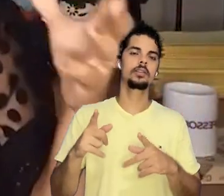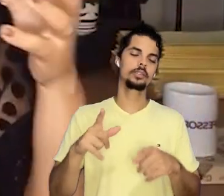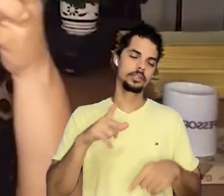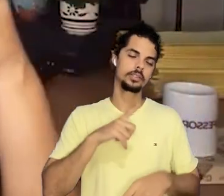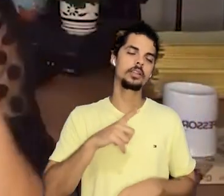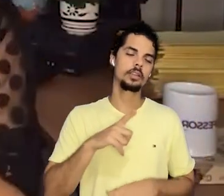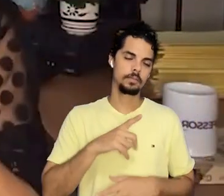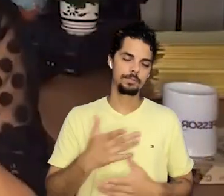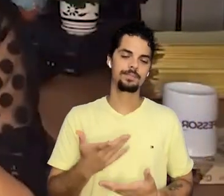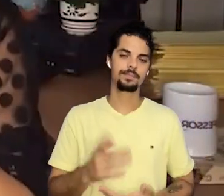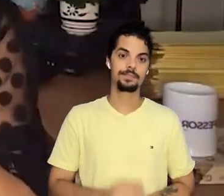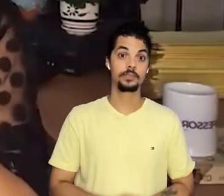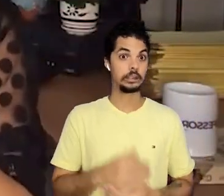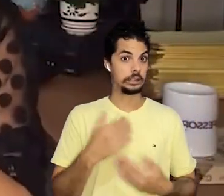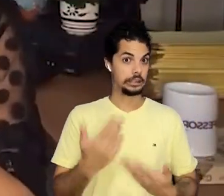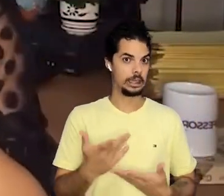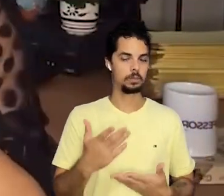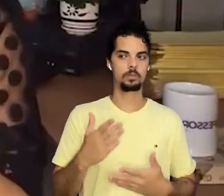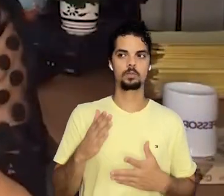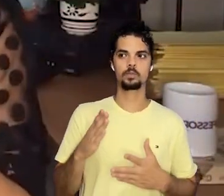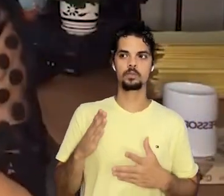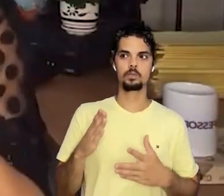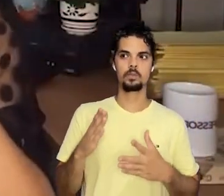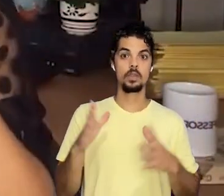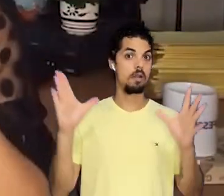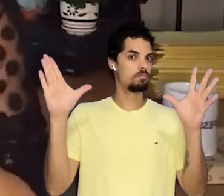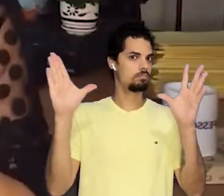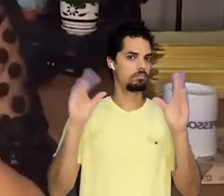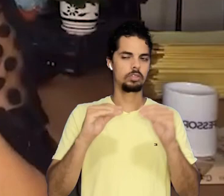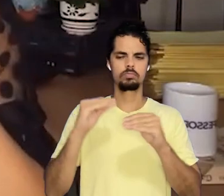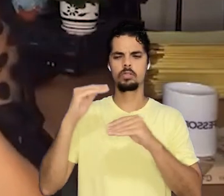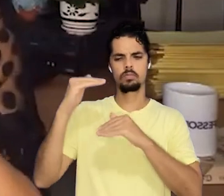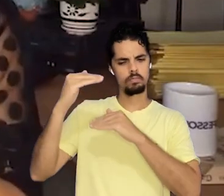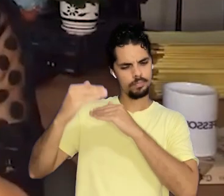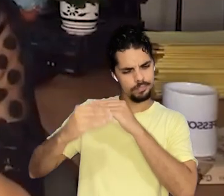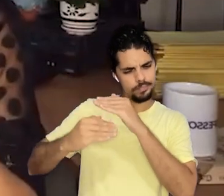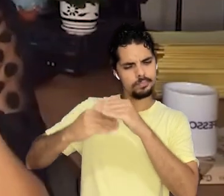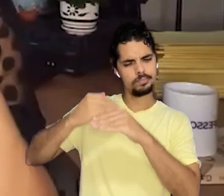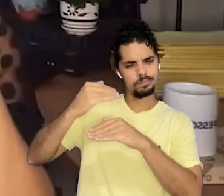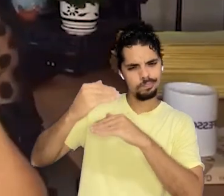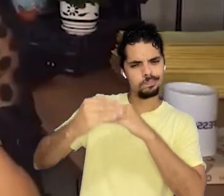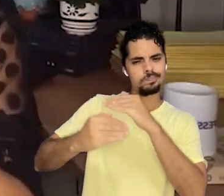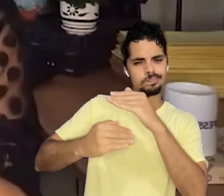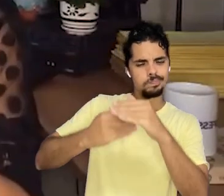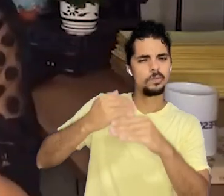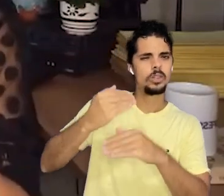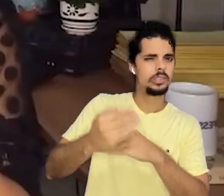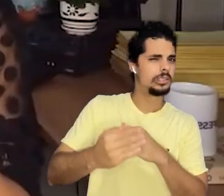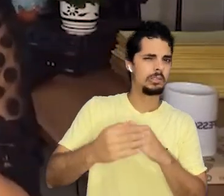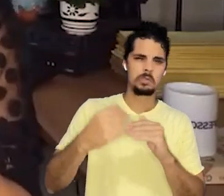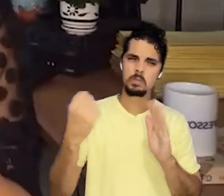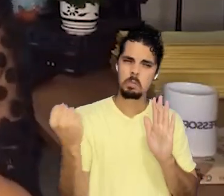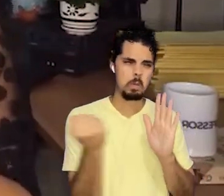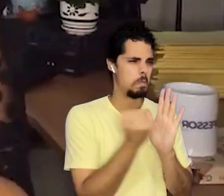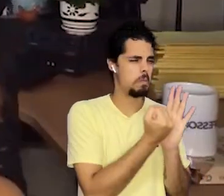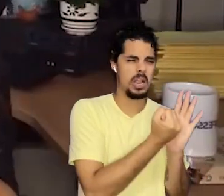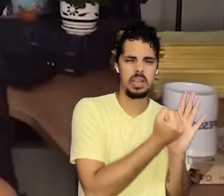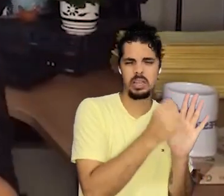não é algo que ficou resumido a uma data, a um evento, a um momento.